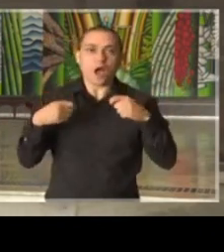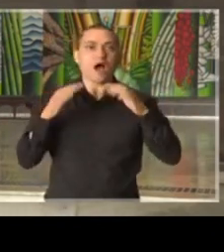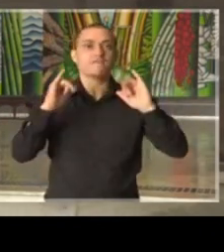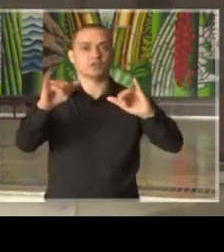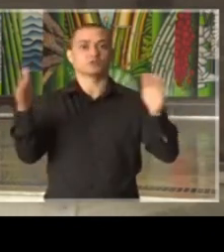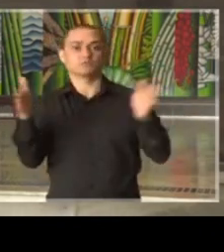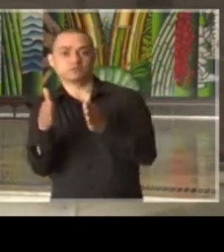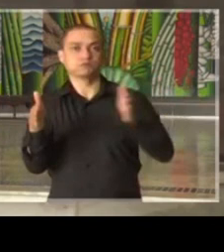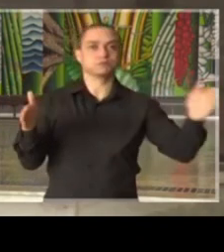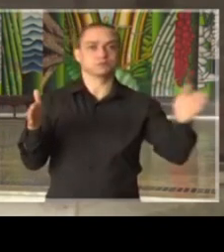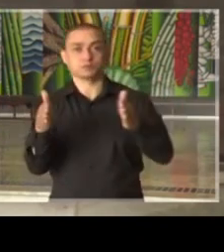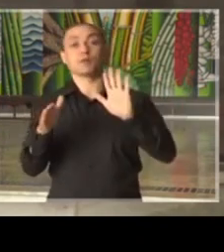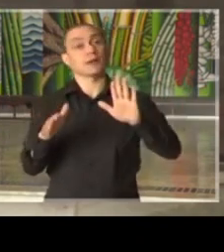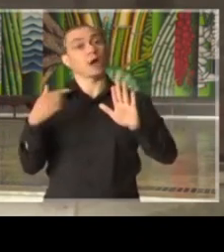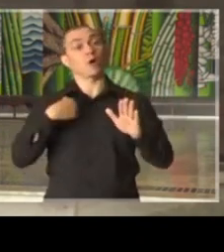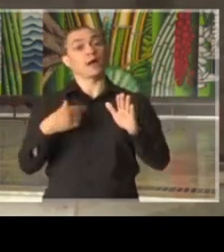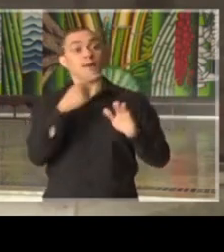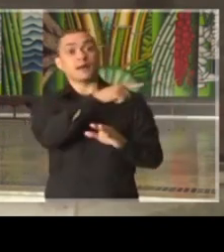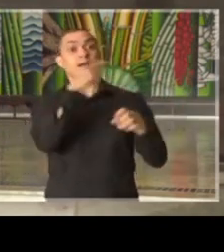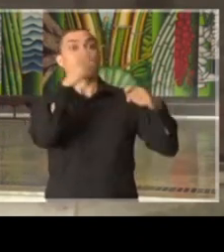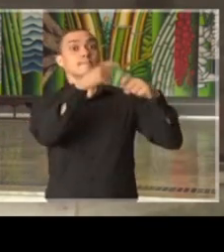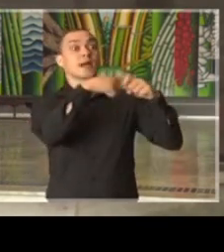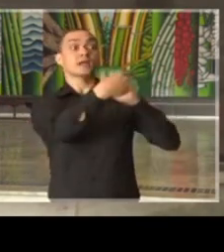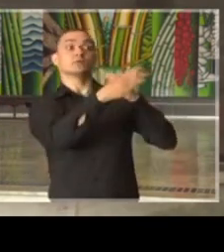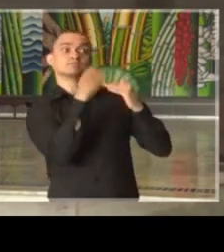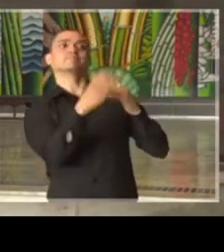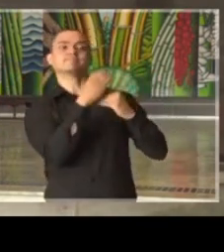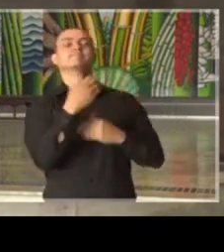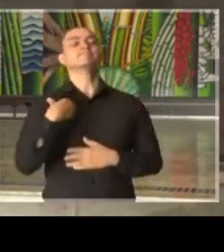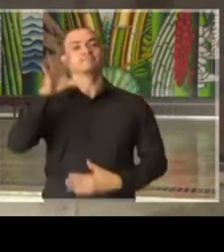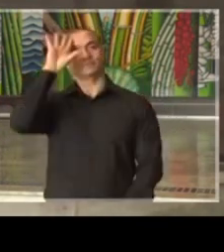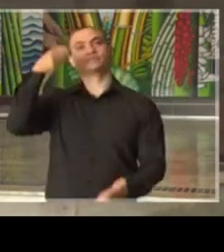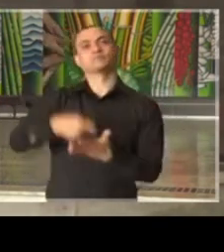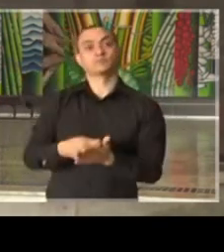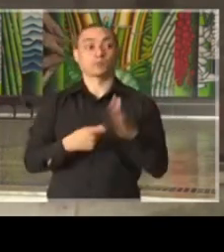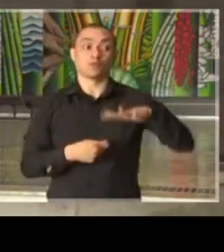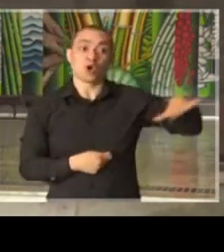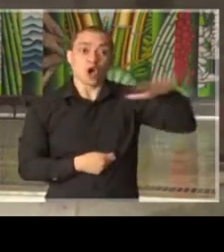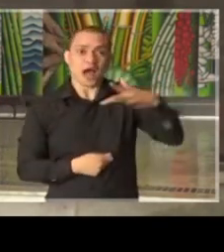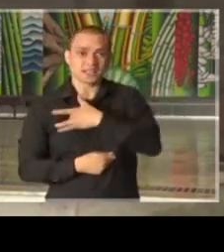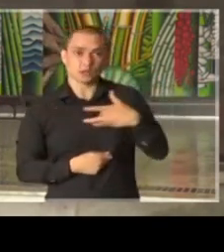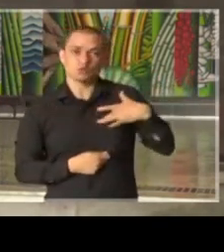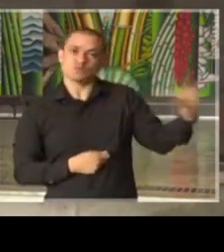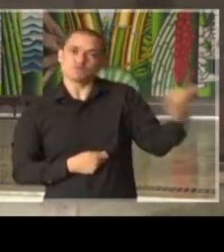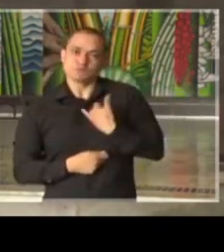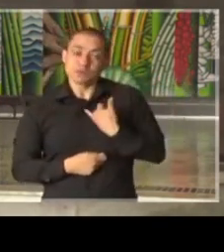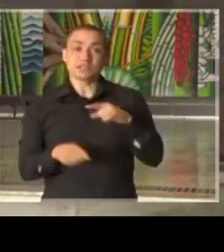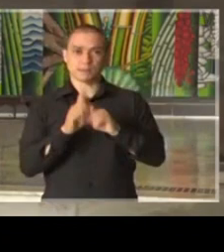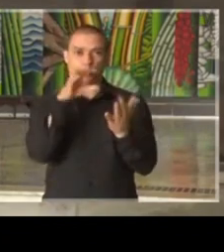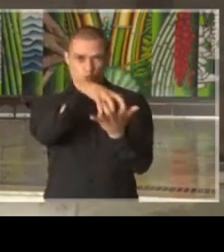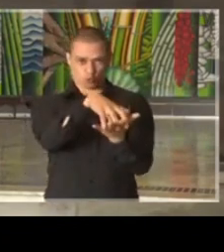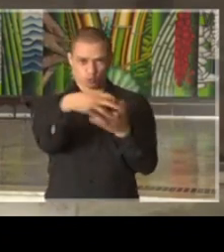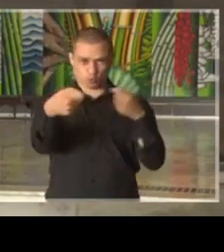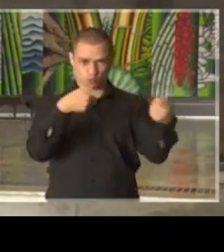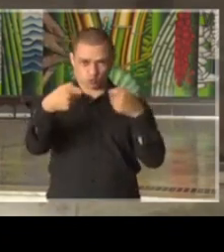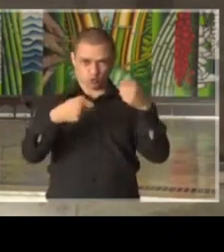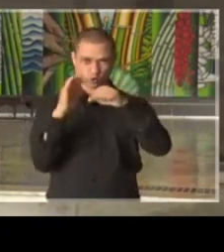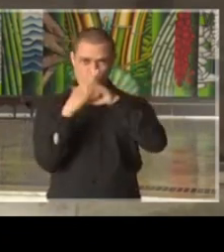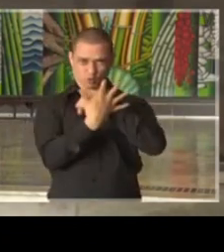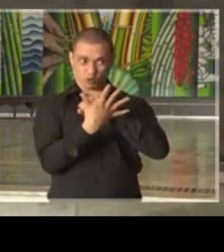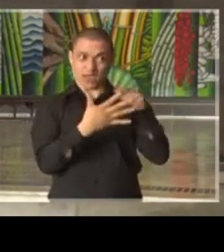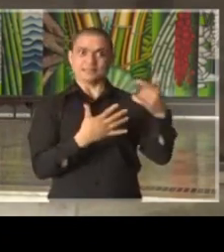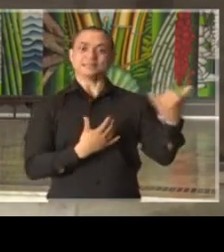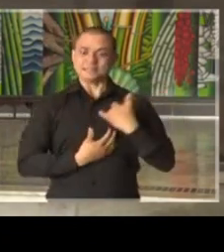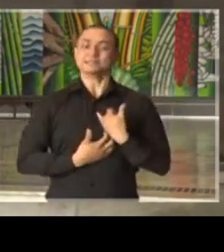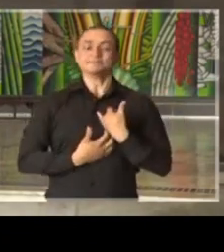mas ela faz parte do embasamento nas informações que temos da área de saúde e do núcleo, do Centro de Coordenação